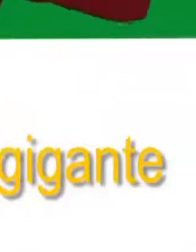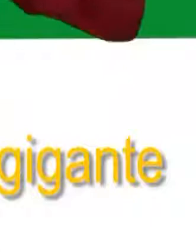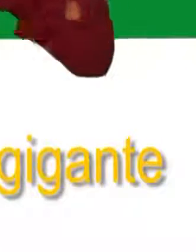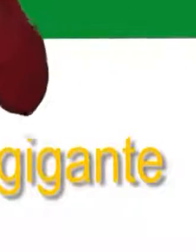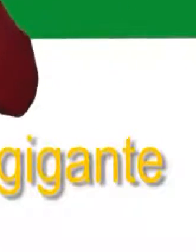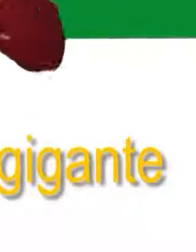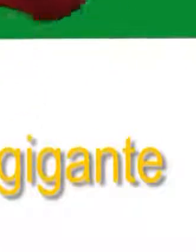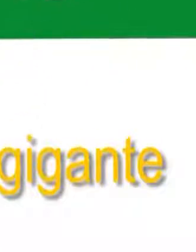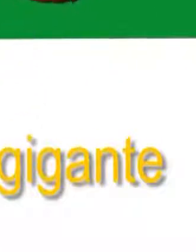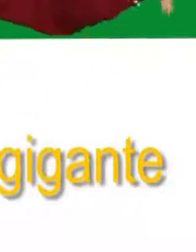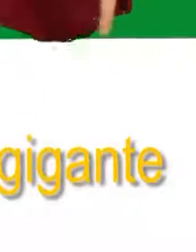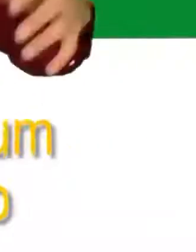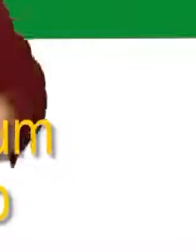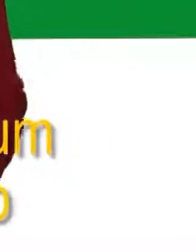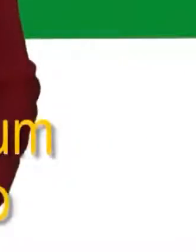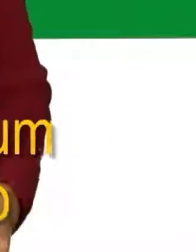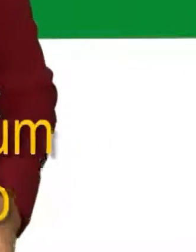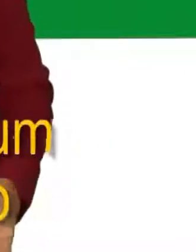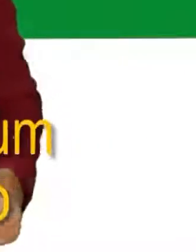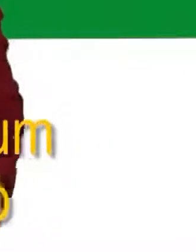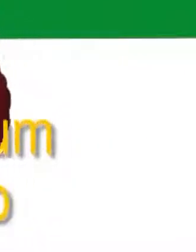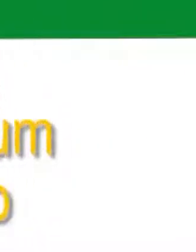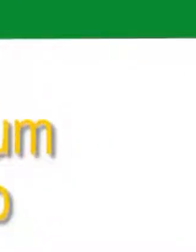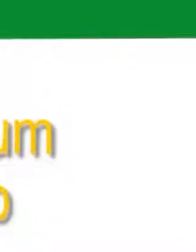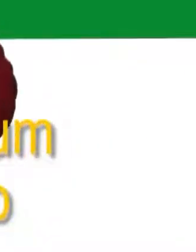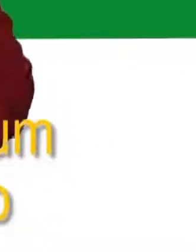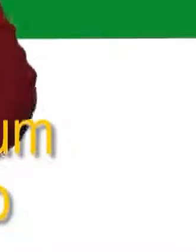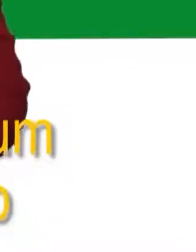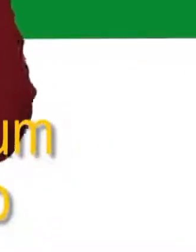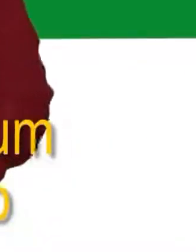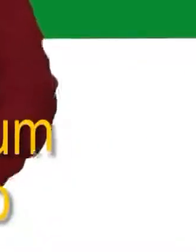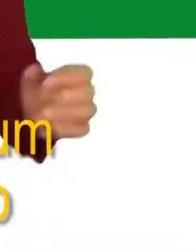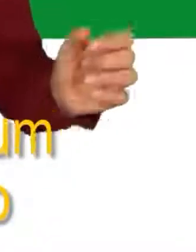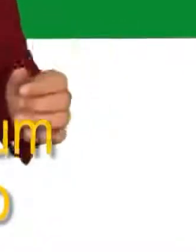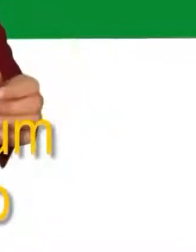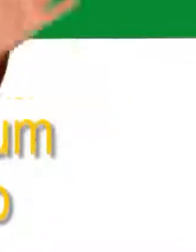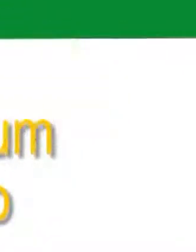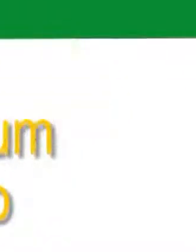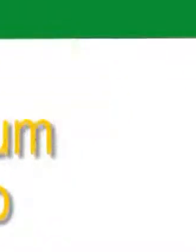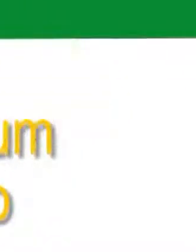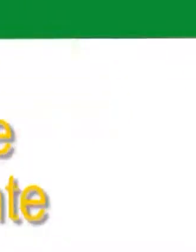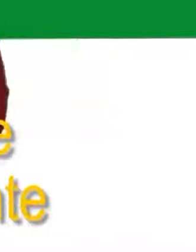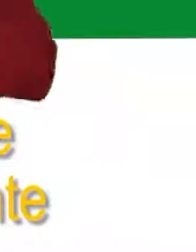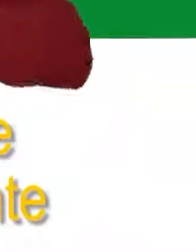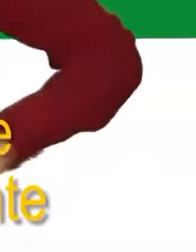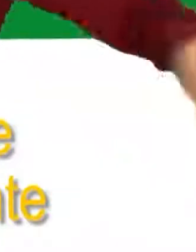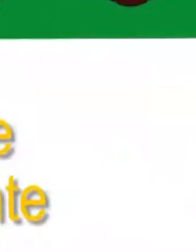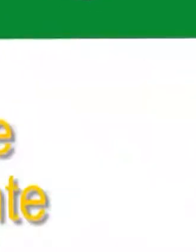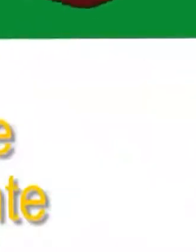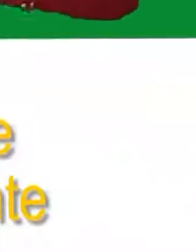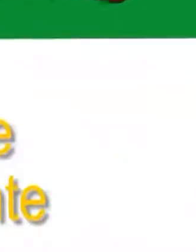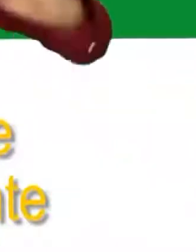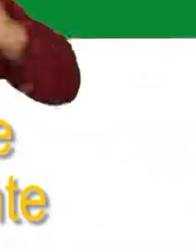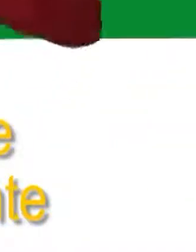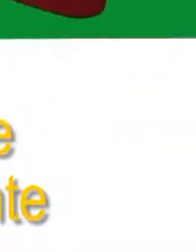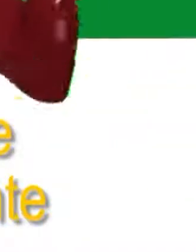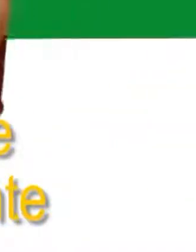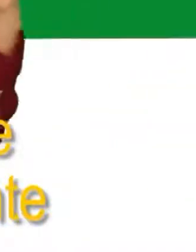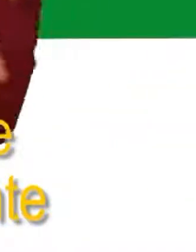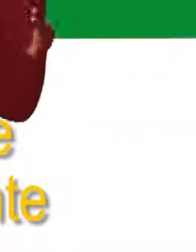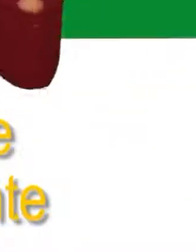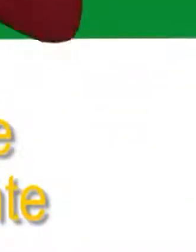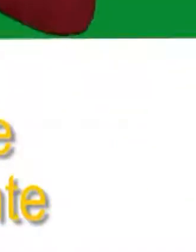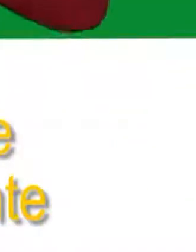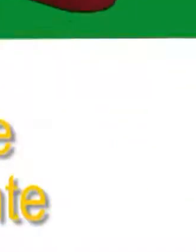herói do peito gigante, tropos afins do povo desprevido. Ergue a terra de Santana,